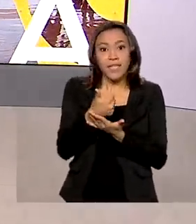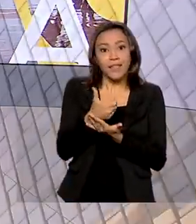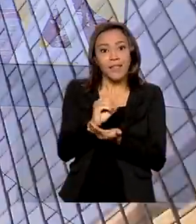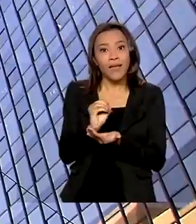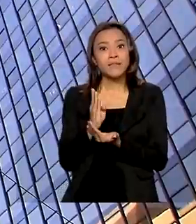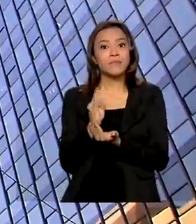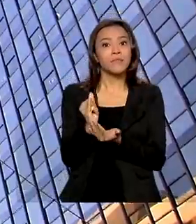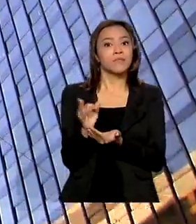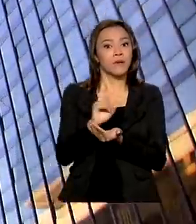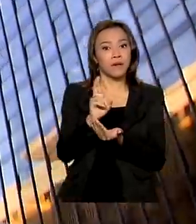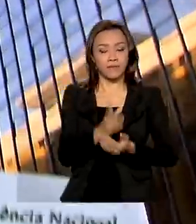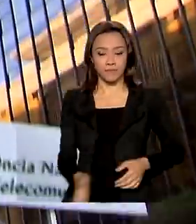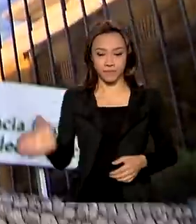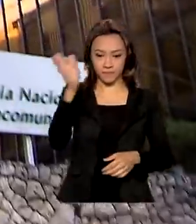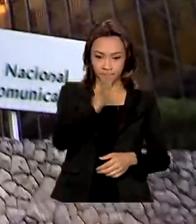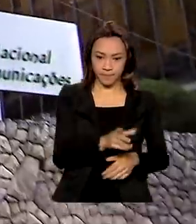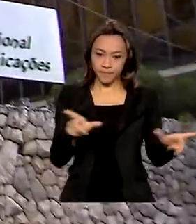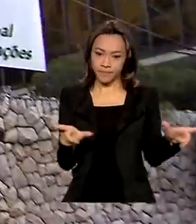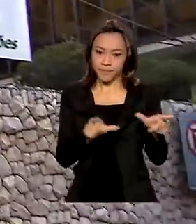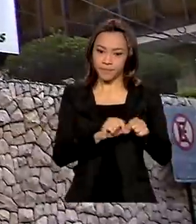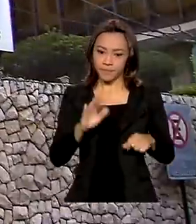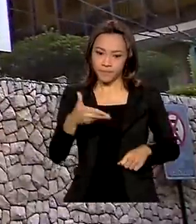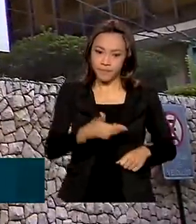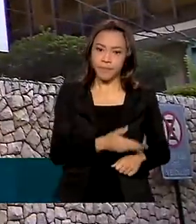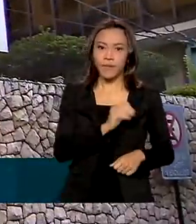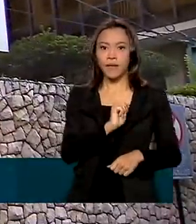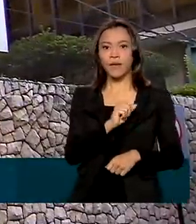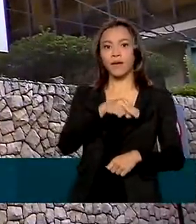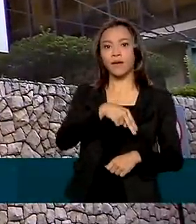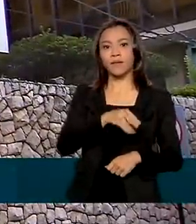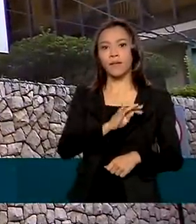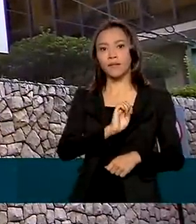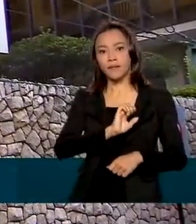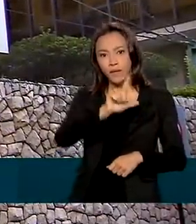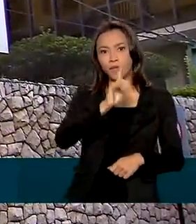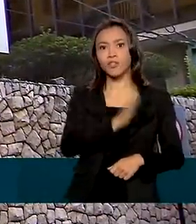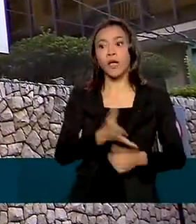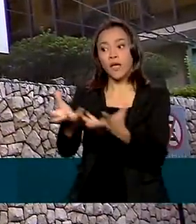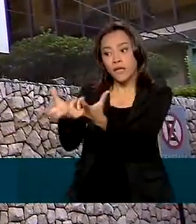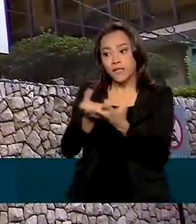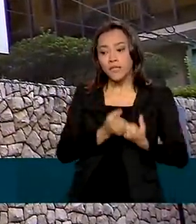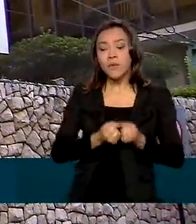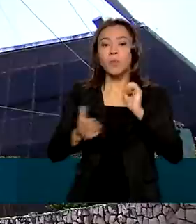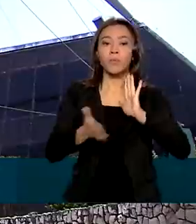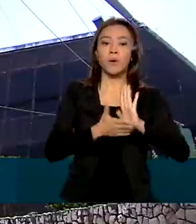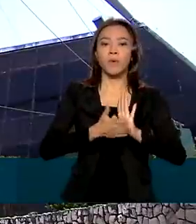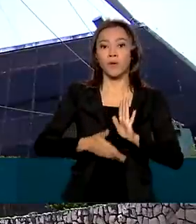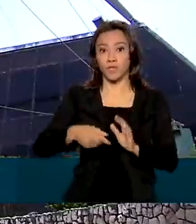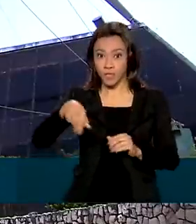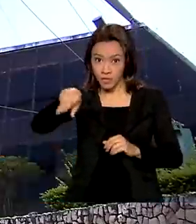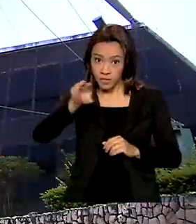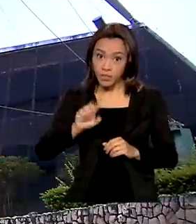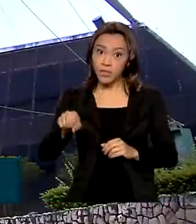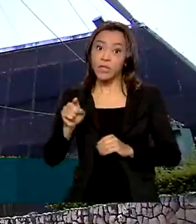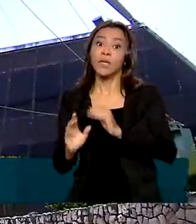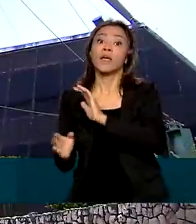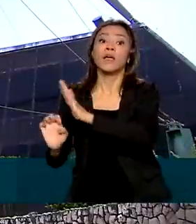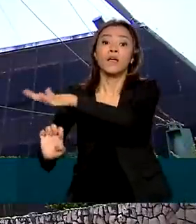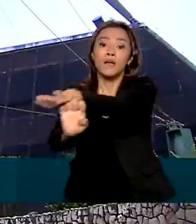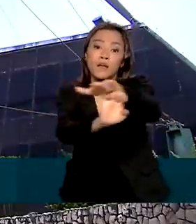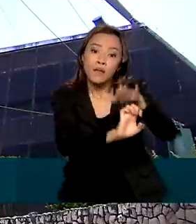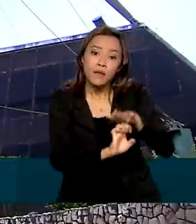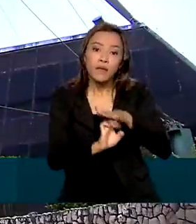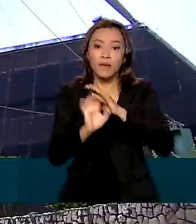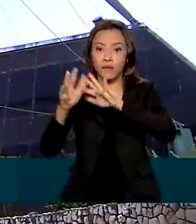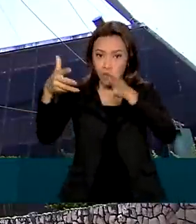A Anatel recebeu 15 propostas de empresas candidatas interessadas em participar do leilão da quinta geração de